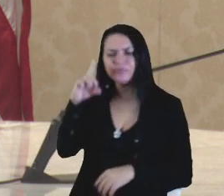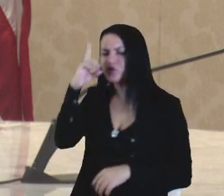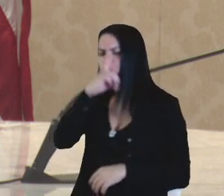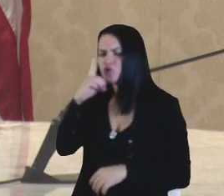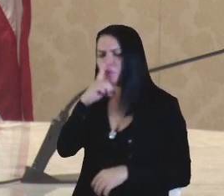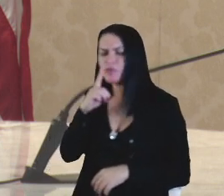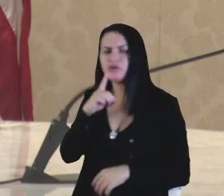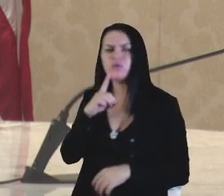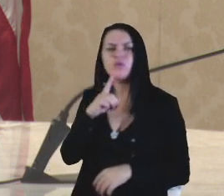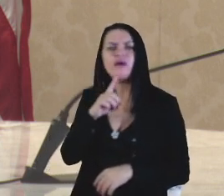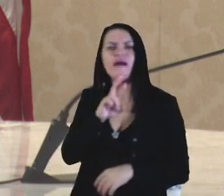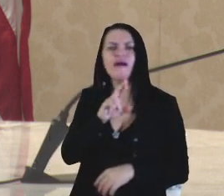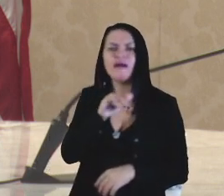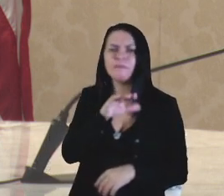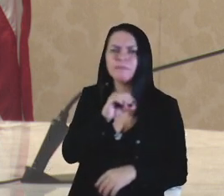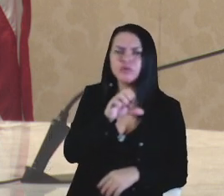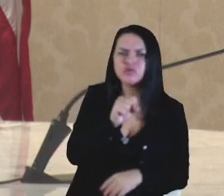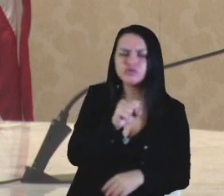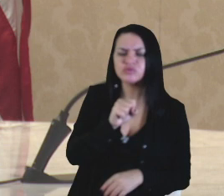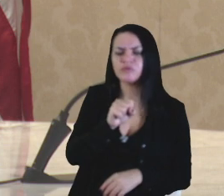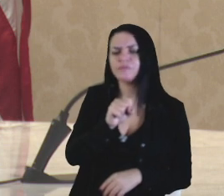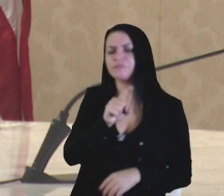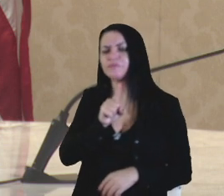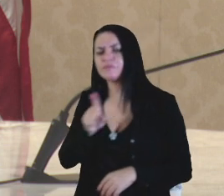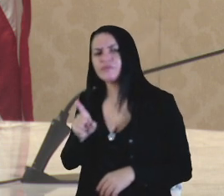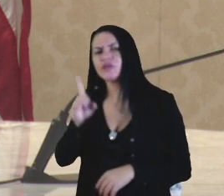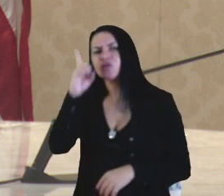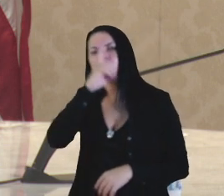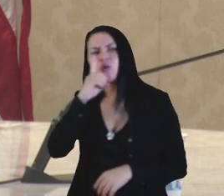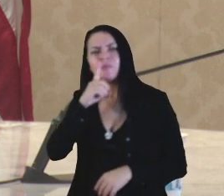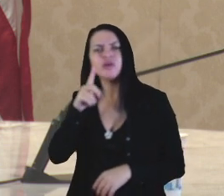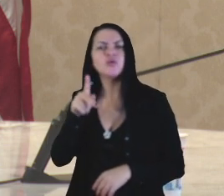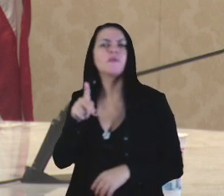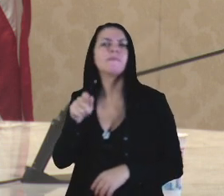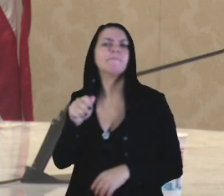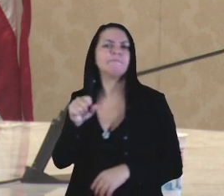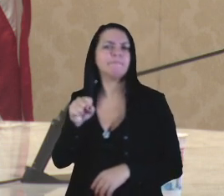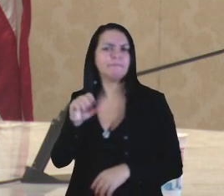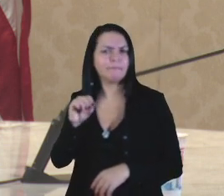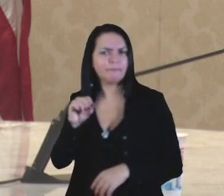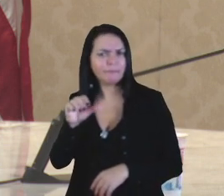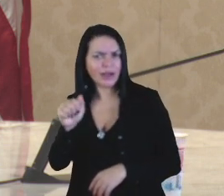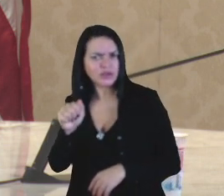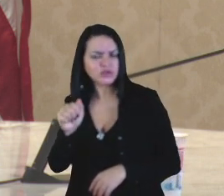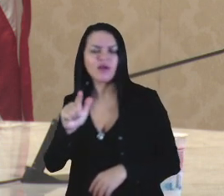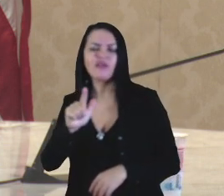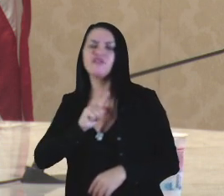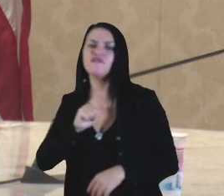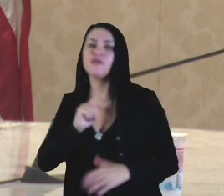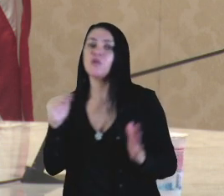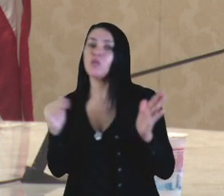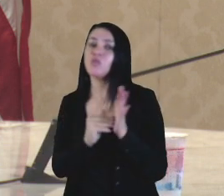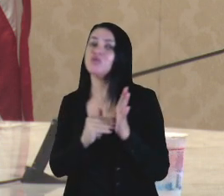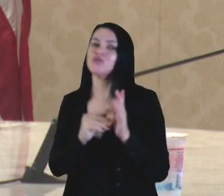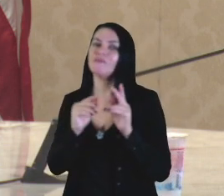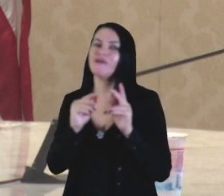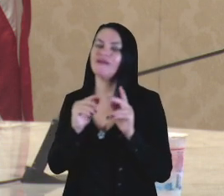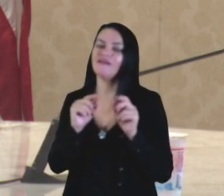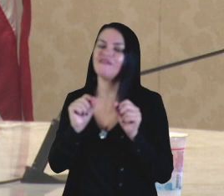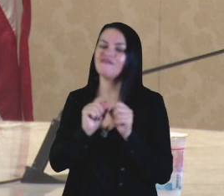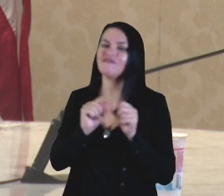de Páscoa, nós tivemos a última ceia em que Jesus Cristo consagrou o pão.